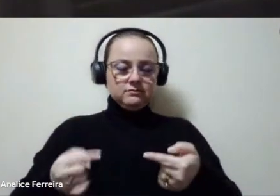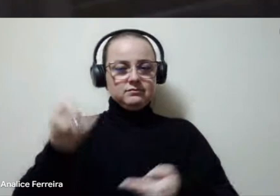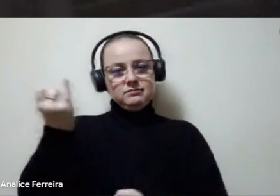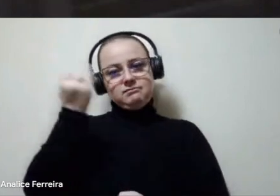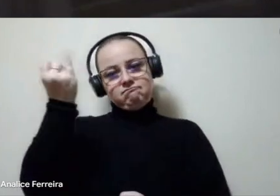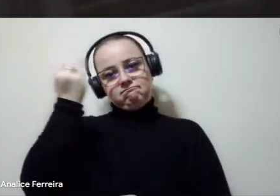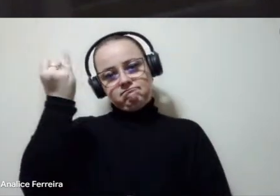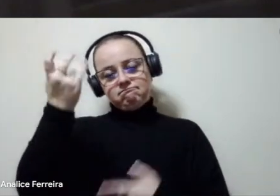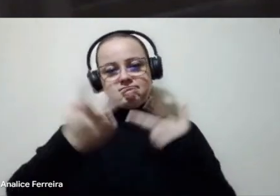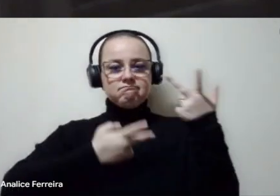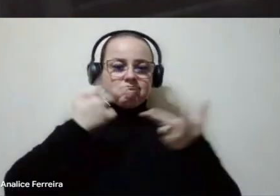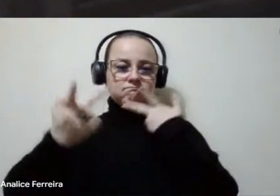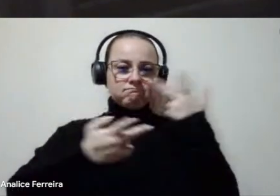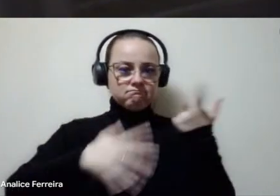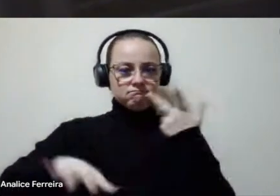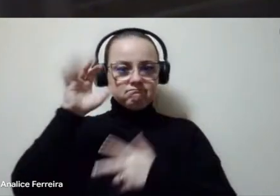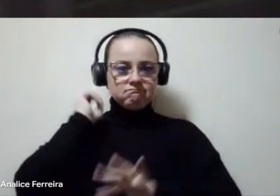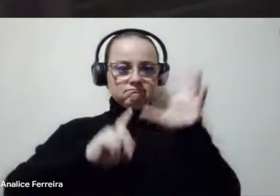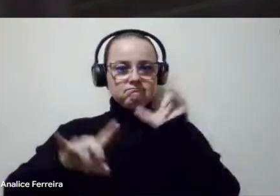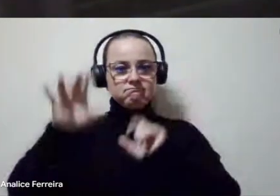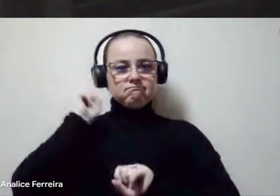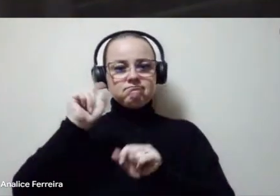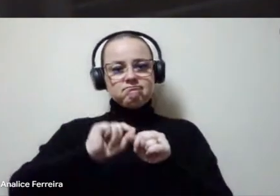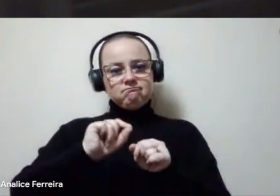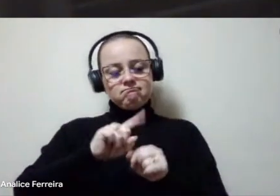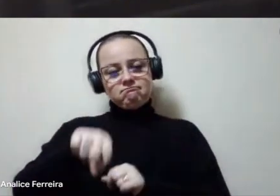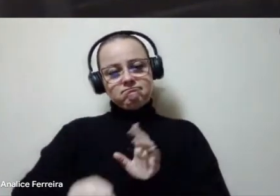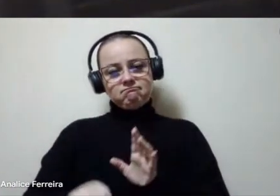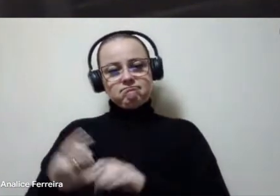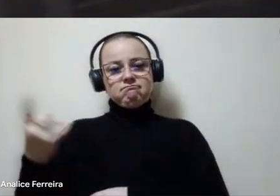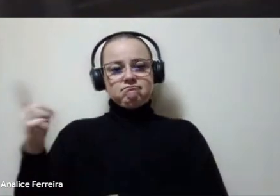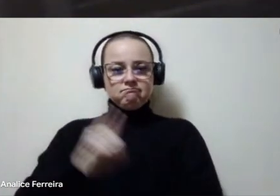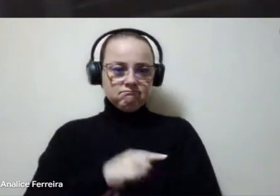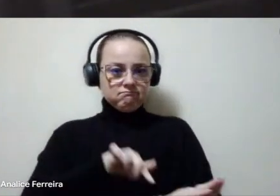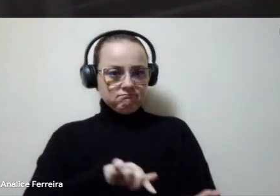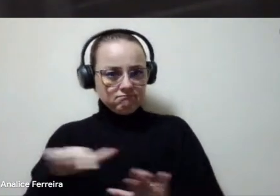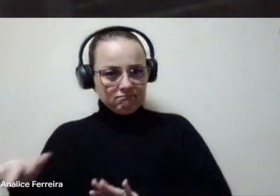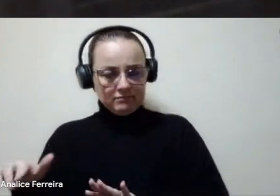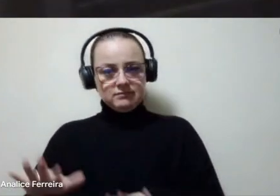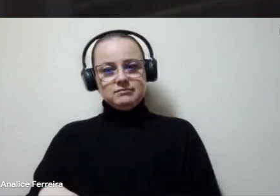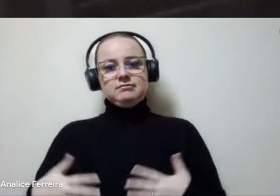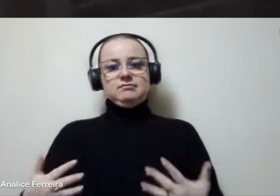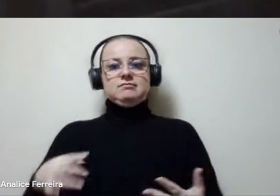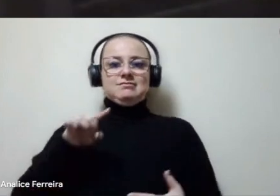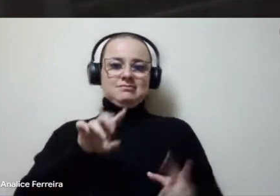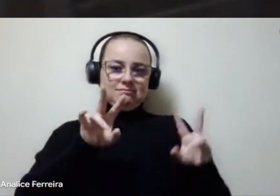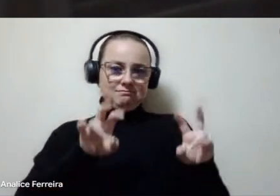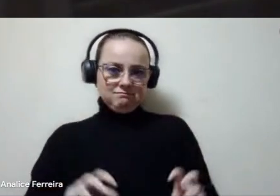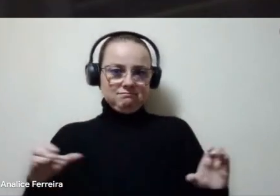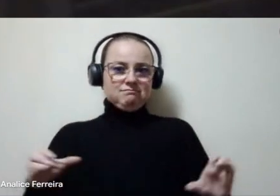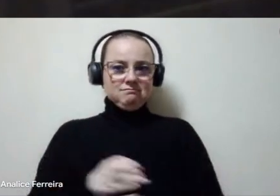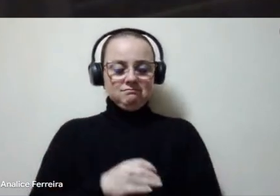que é uma série de escutas que tem sido feita nesses últimos dias, nessas últimas semanas, e essa parte integrante é um